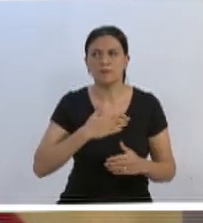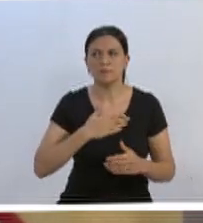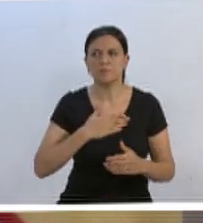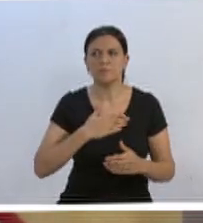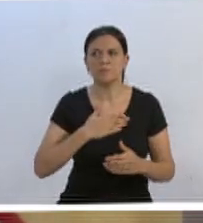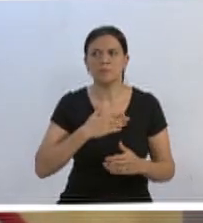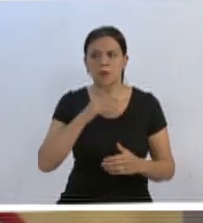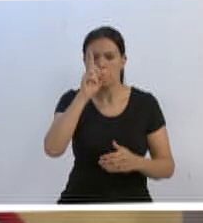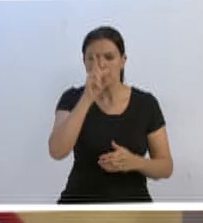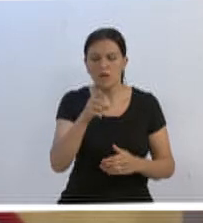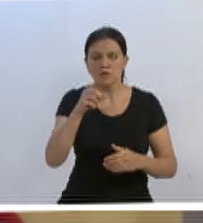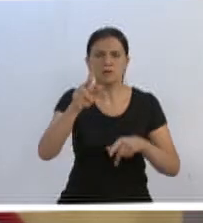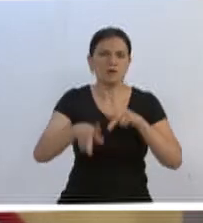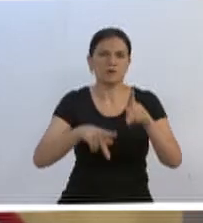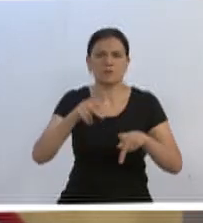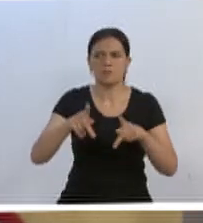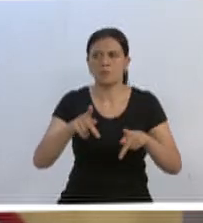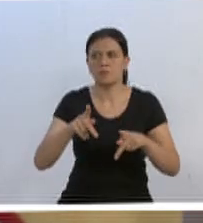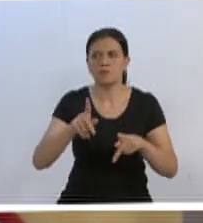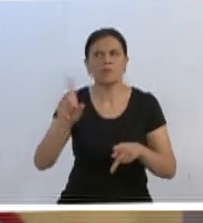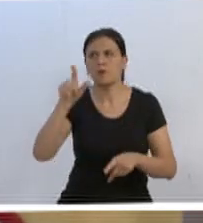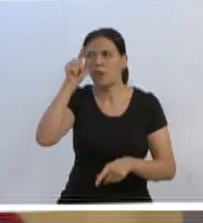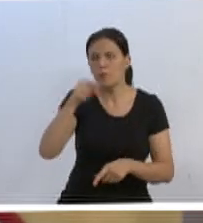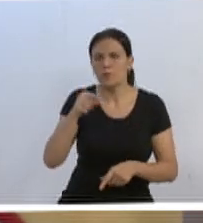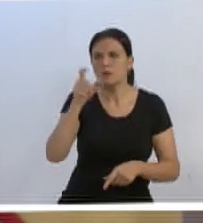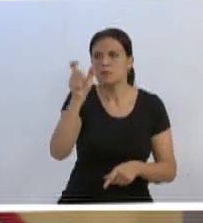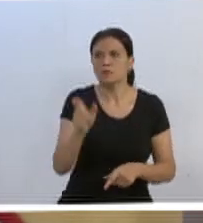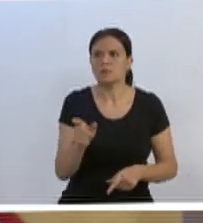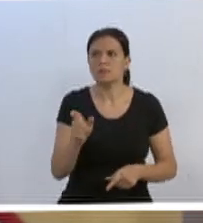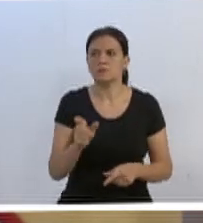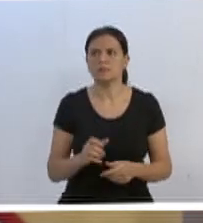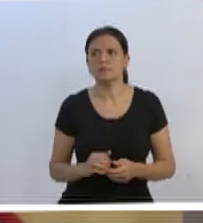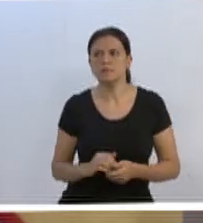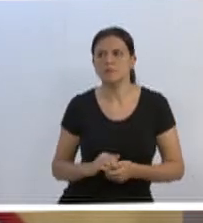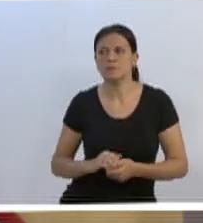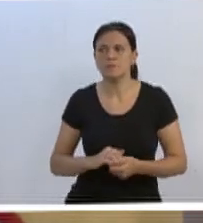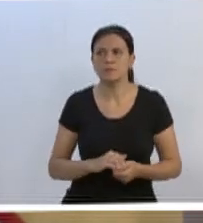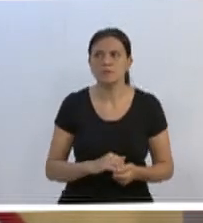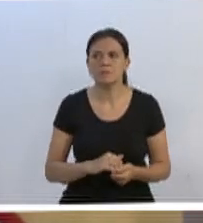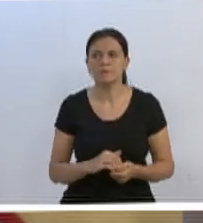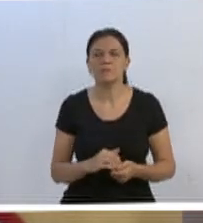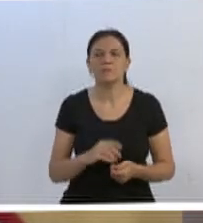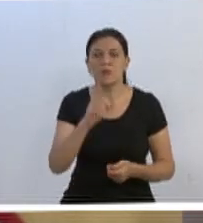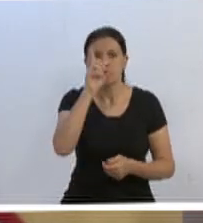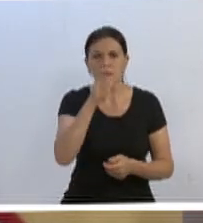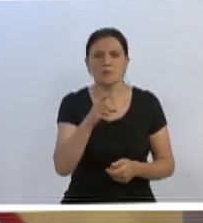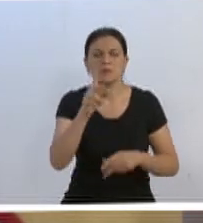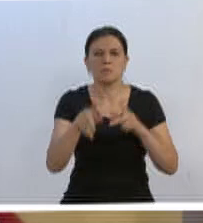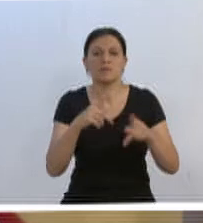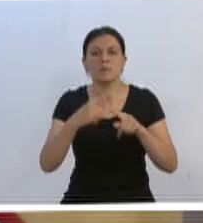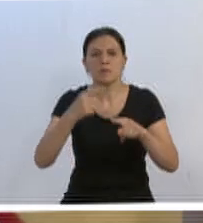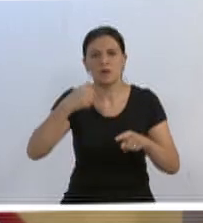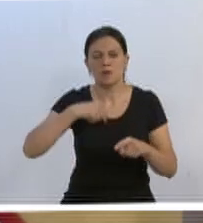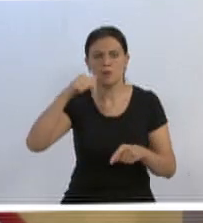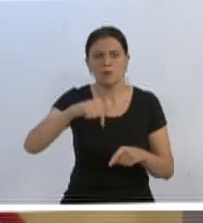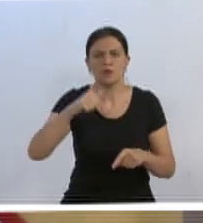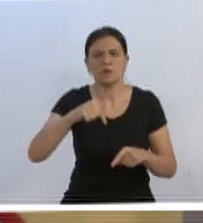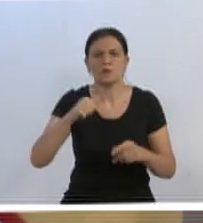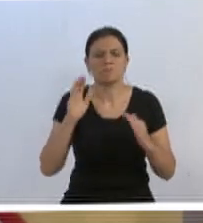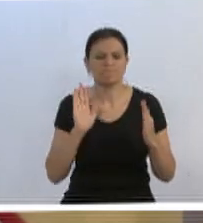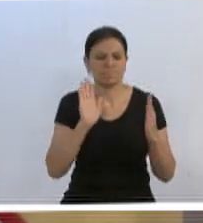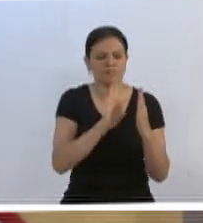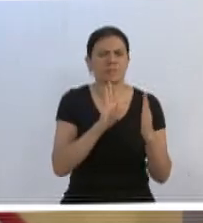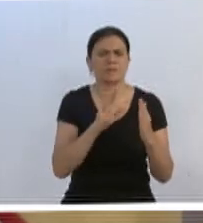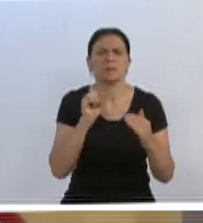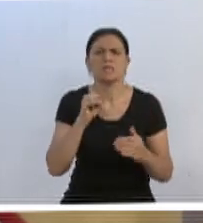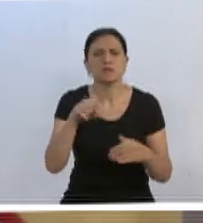manda o povo. No meu mandato, não manda uma pessoa, não manda executivo, manda o povo. Porque eu, aqui dentro, enfrentei, e se